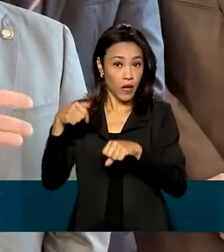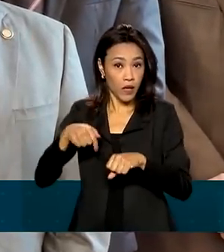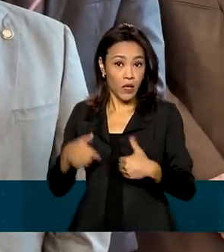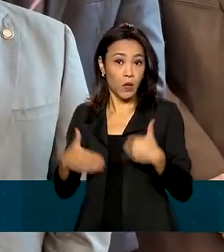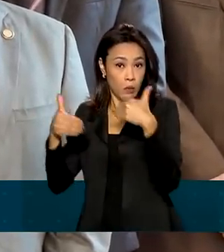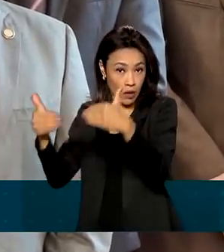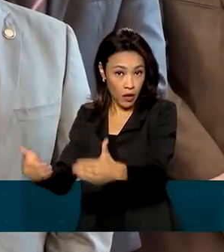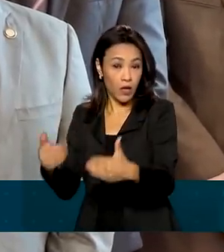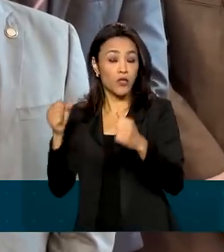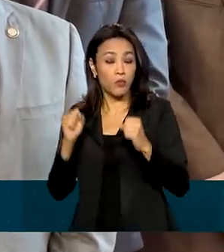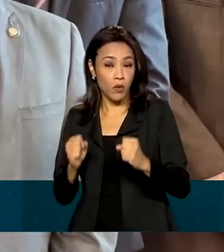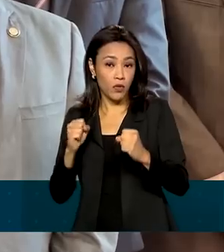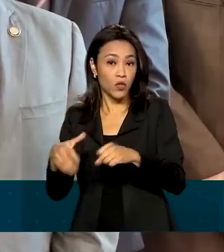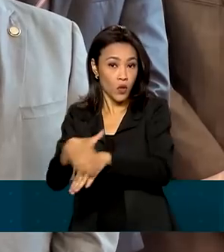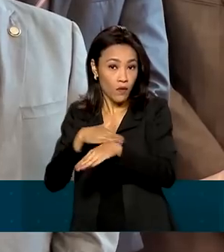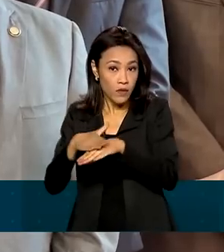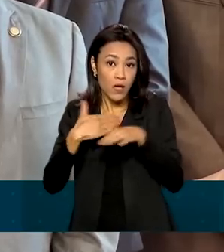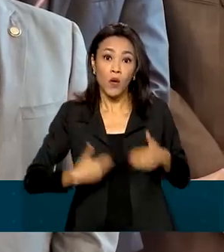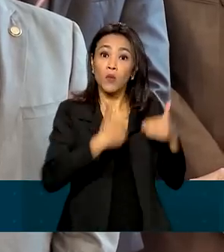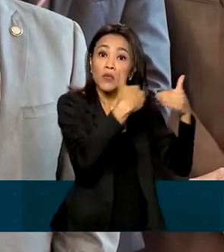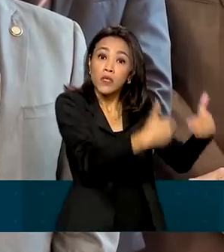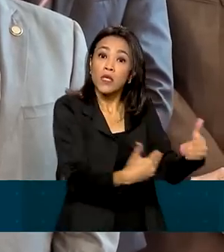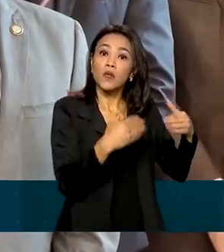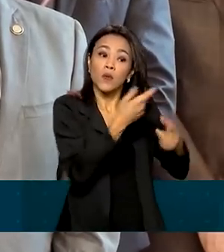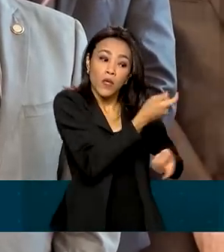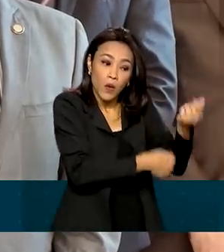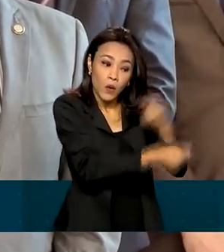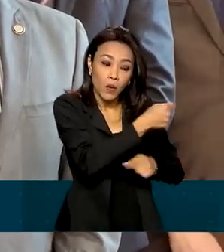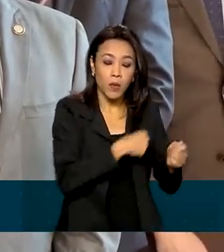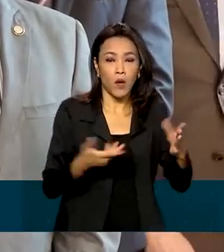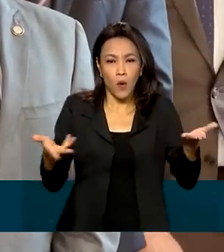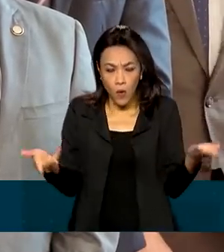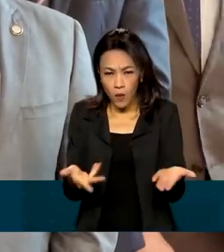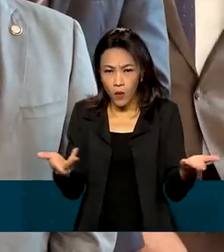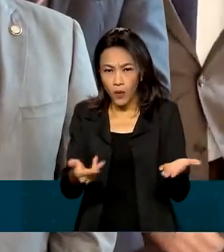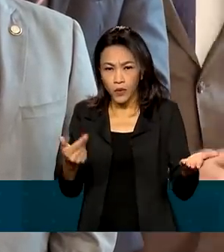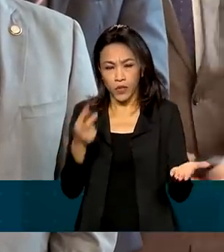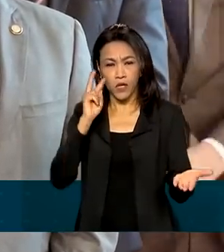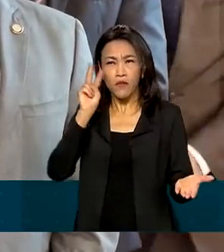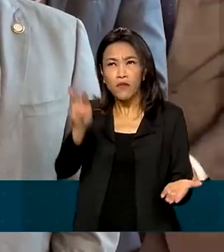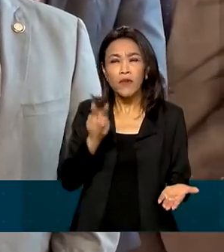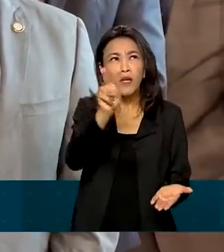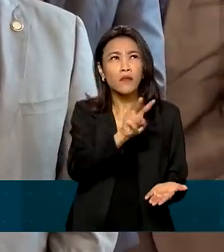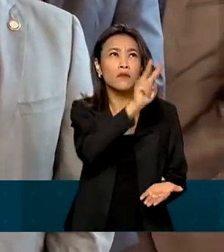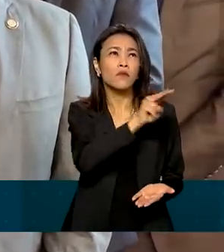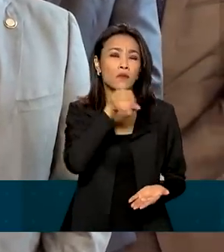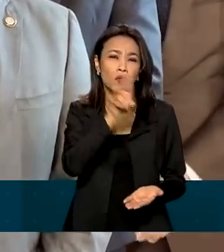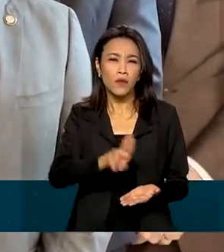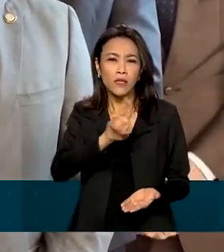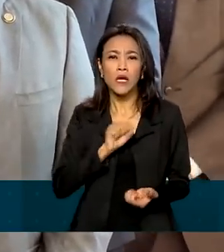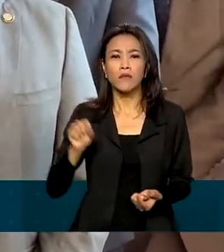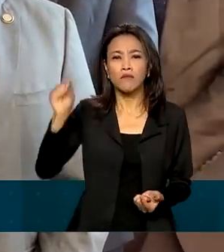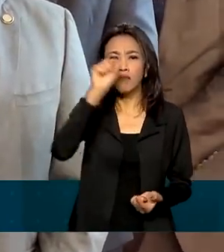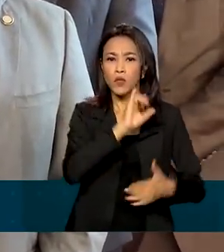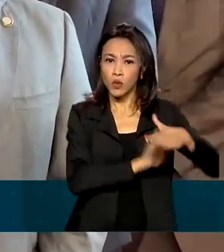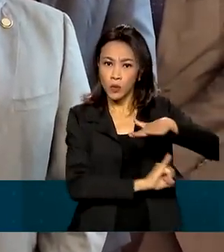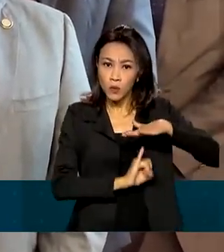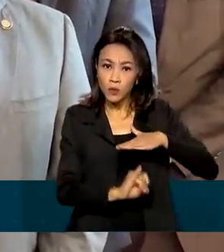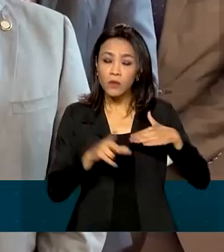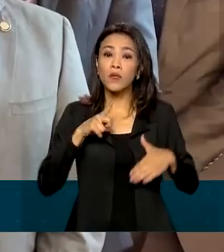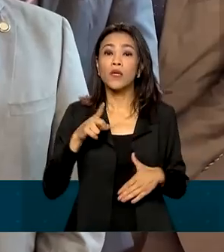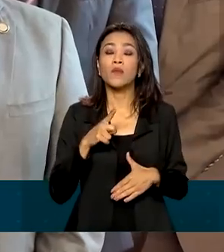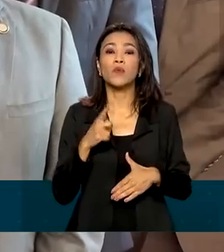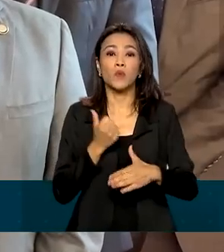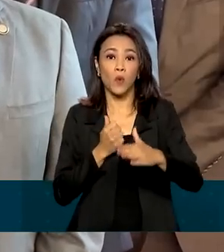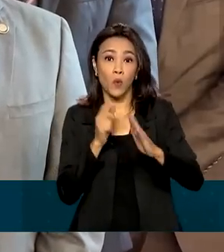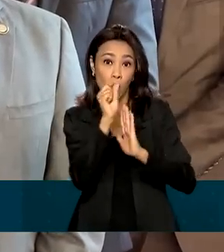tratar isso com a economia. De uma maneira geral, hoje, olhando o orçamento das universidades e dos institutos, nós temos 85%